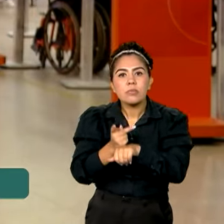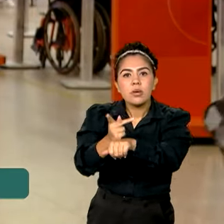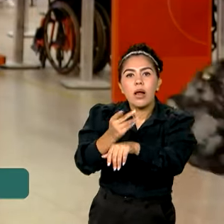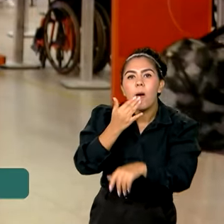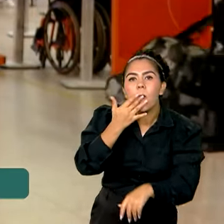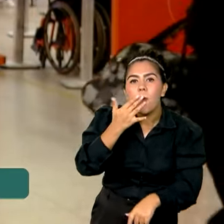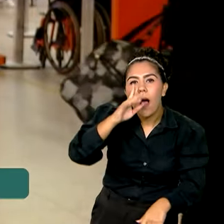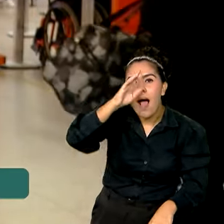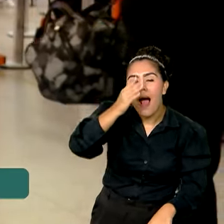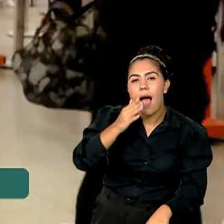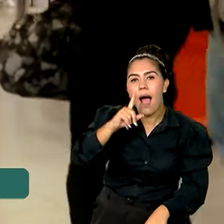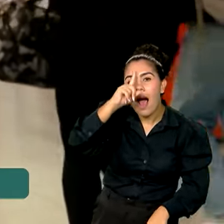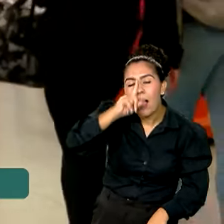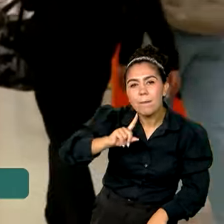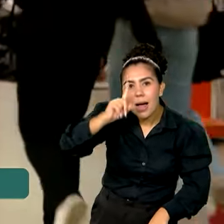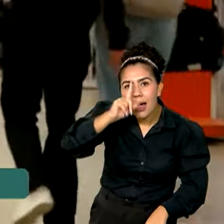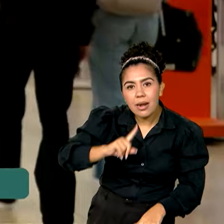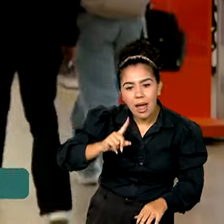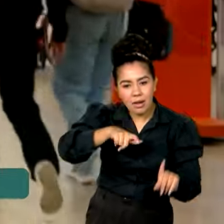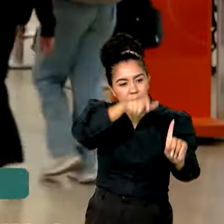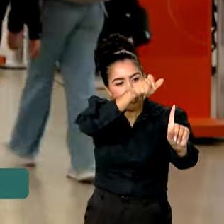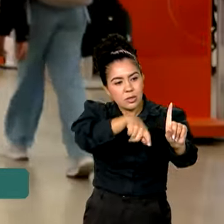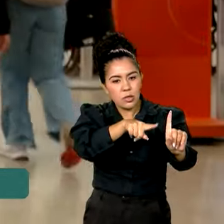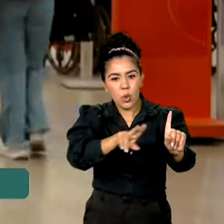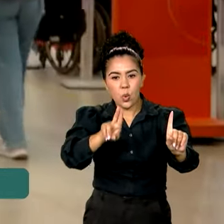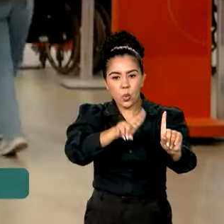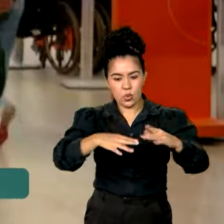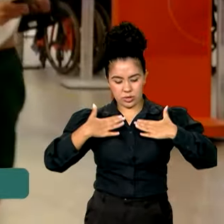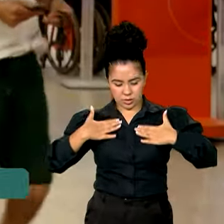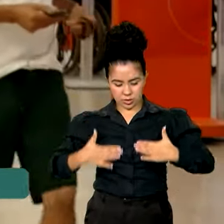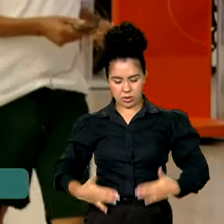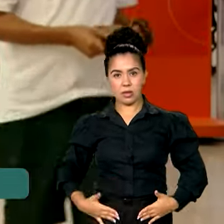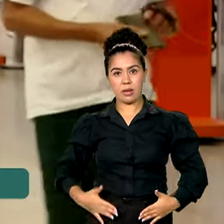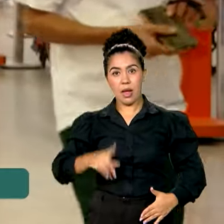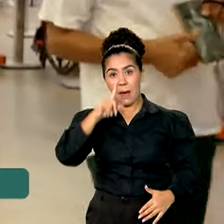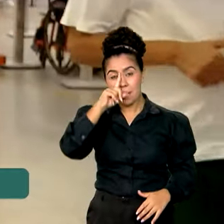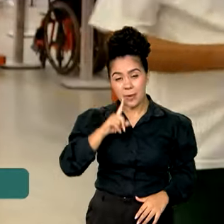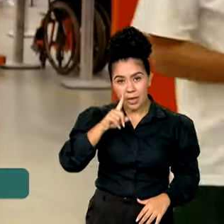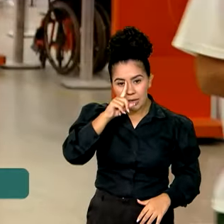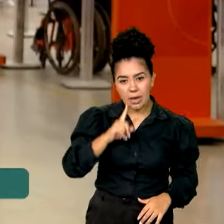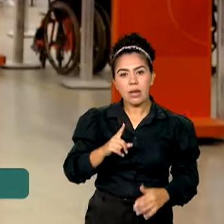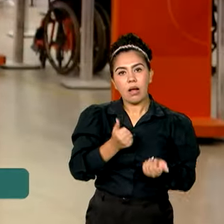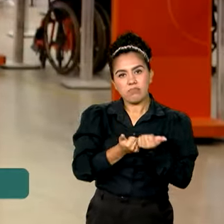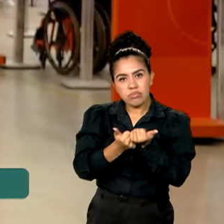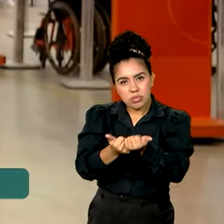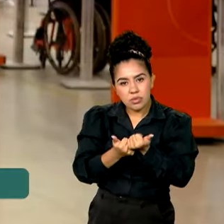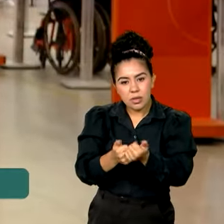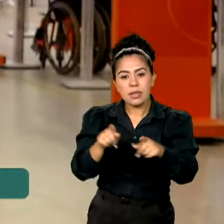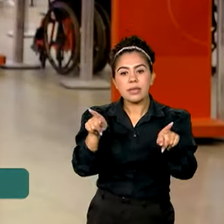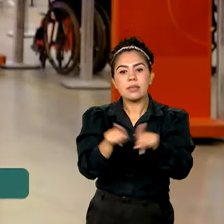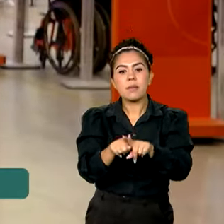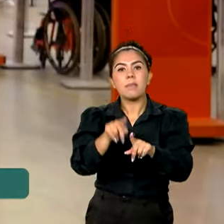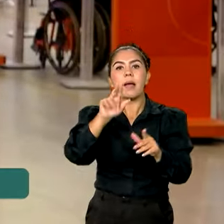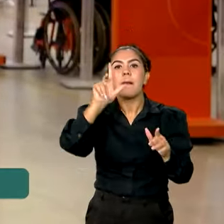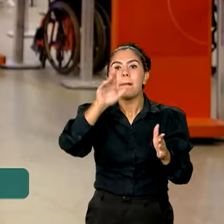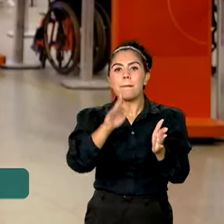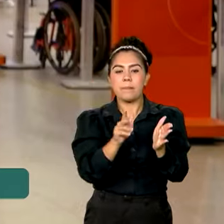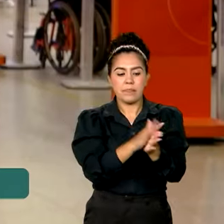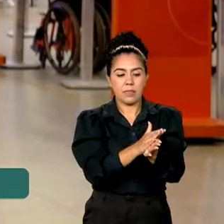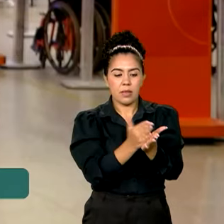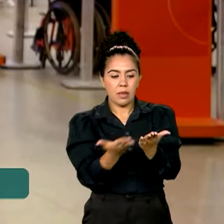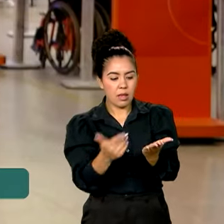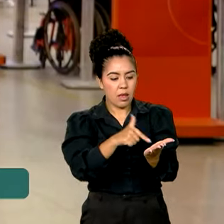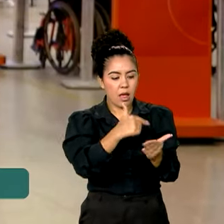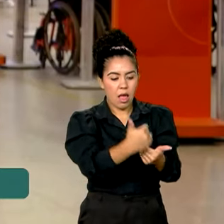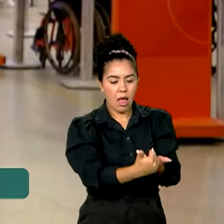Infraero, que são funcionários que usam coletes amarelos. Também vale dar uma olhada, Vanessa, no Guia do Passageiro, elaborado